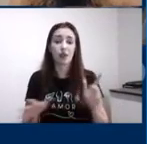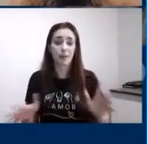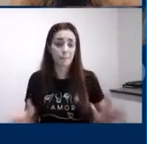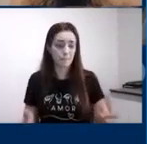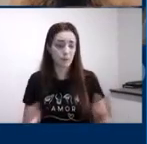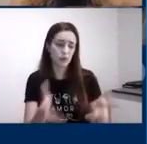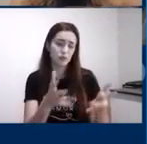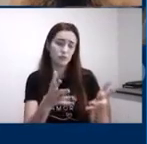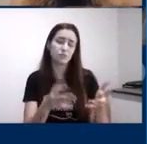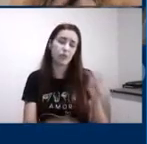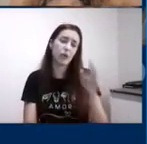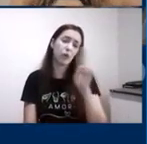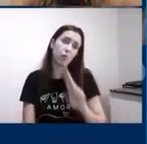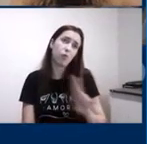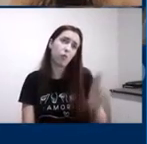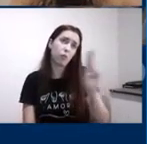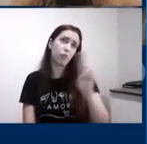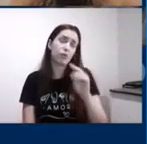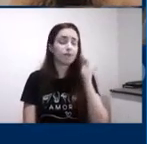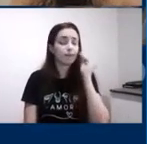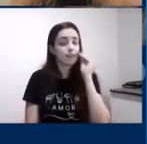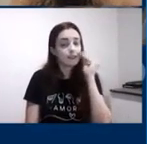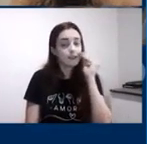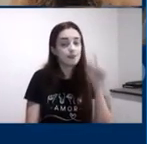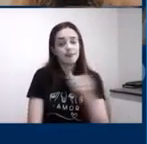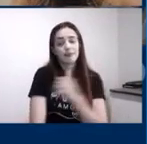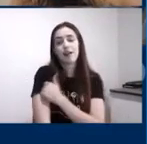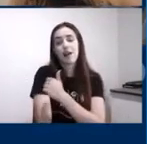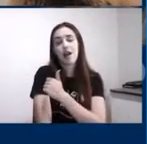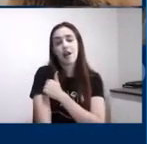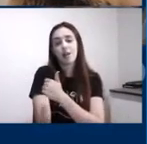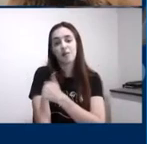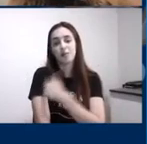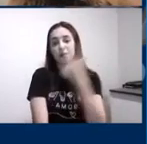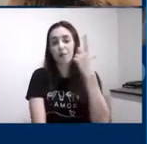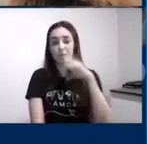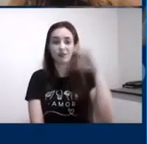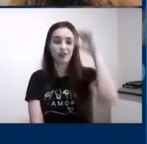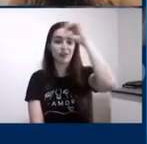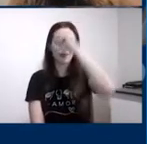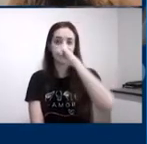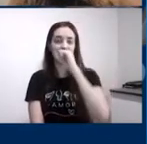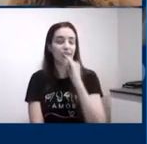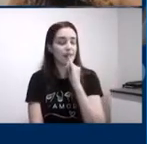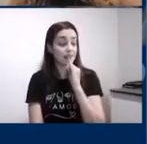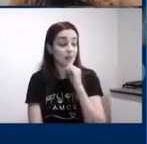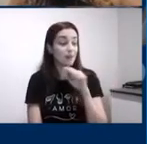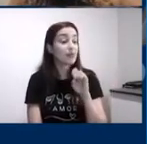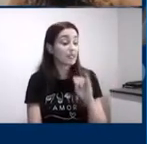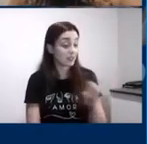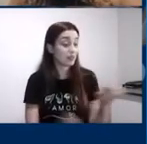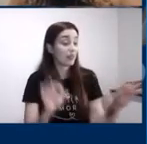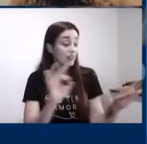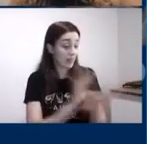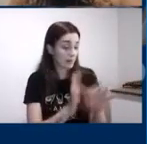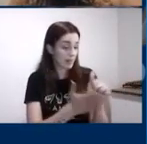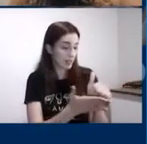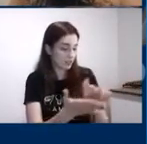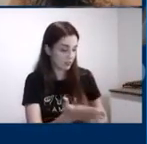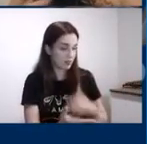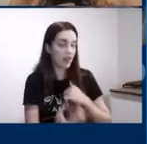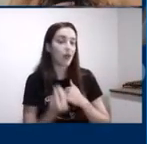um recurso importante para ativar essa motivação interna mas nem sempre isso acontece então o cuidado que a gente tem que ter